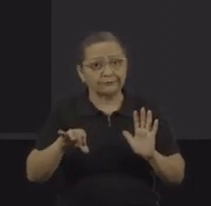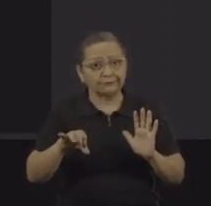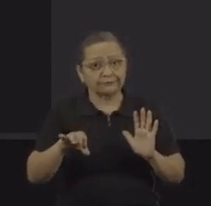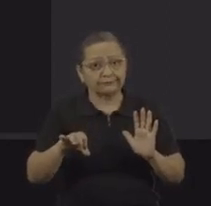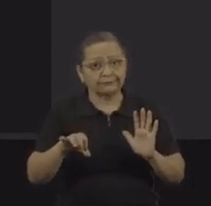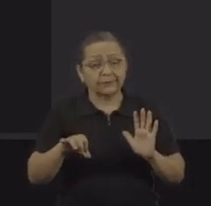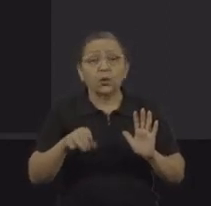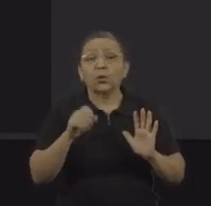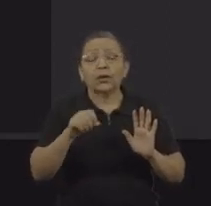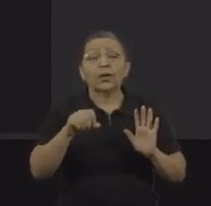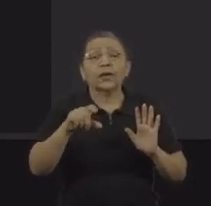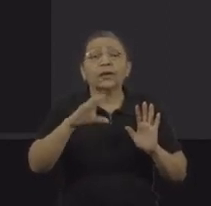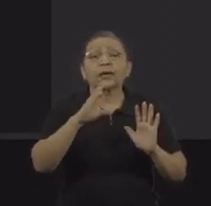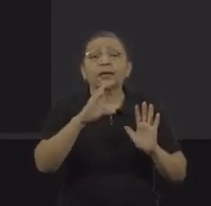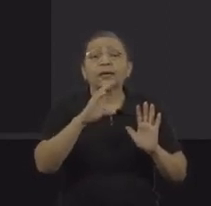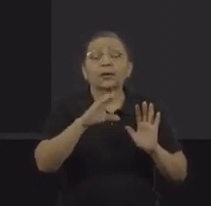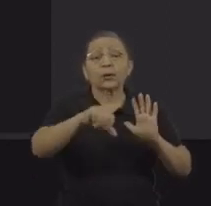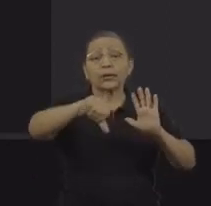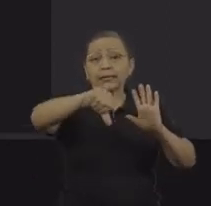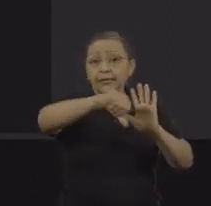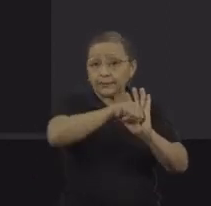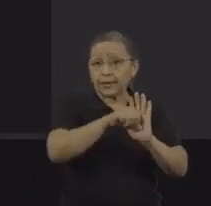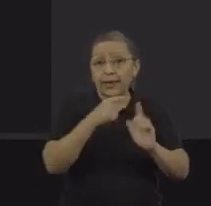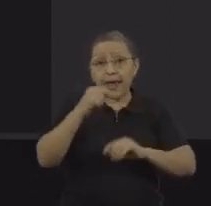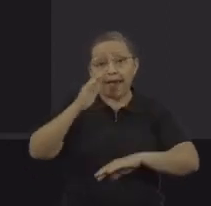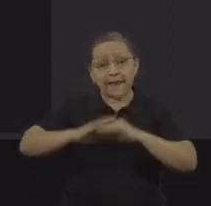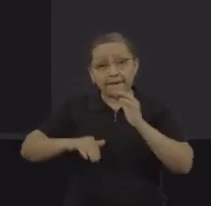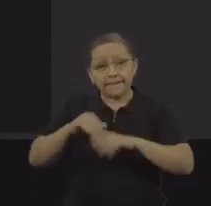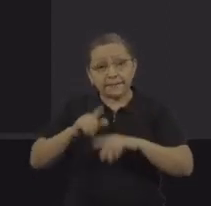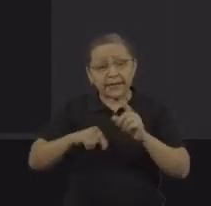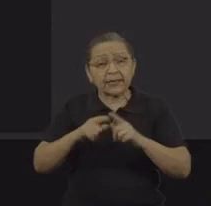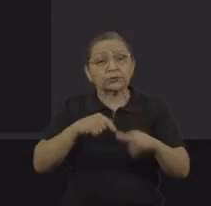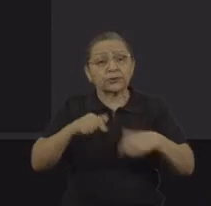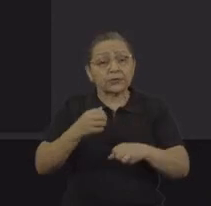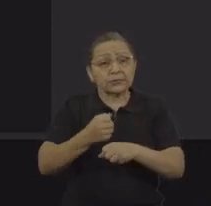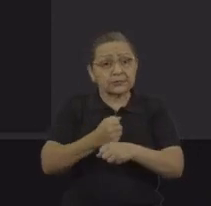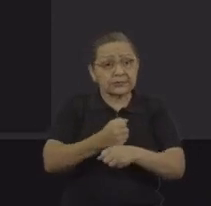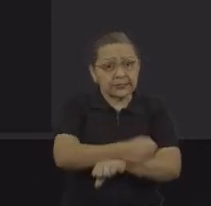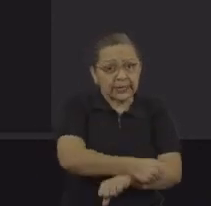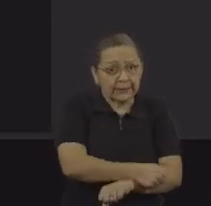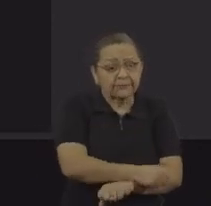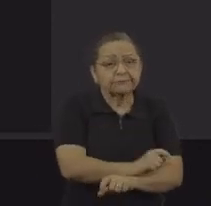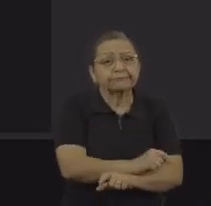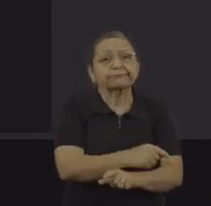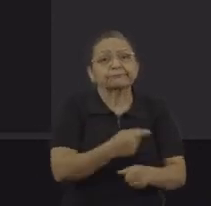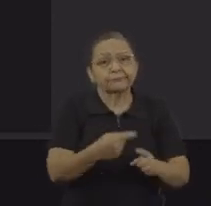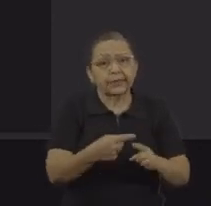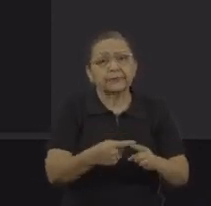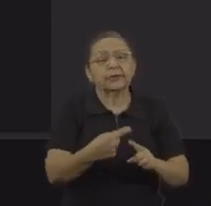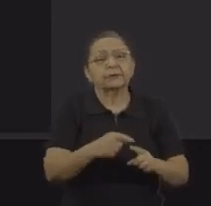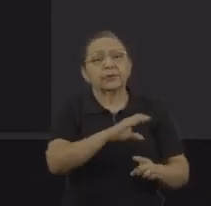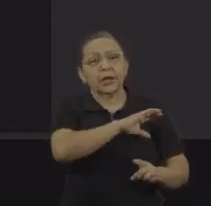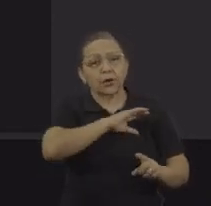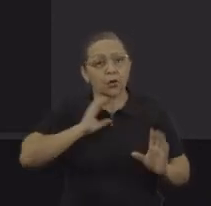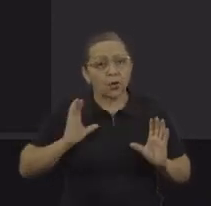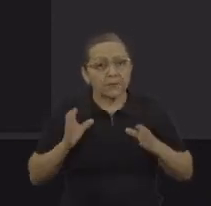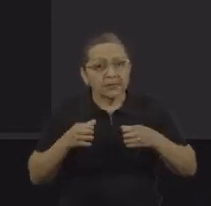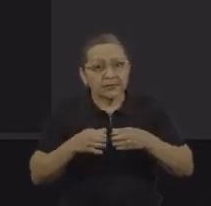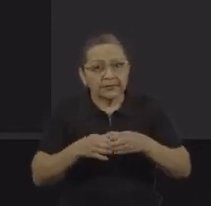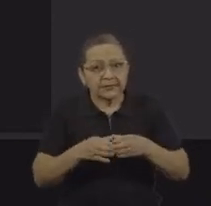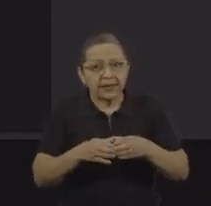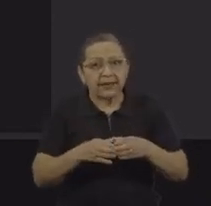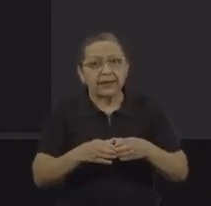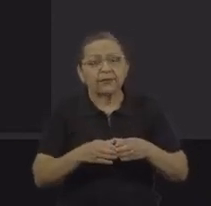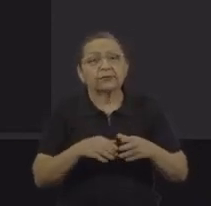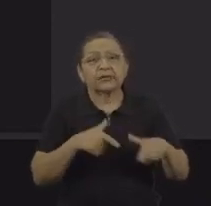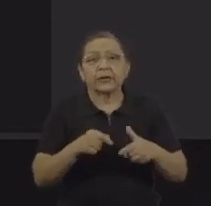que o crime, a prática criminal de trabalho escravo, se refere a reduzir alguém à condição análoga de escravo, quer submetendo a